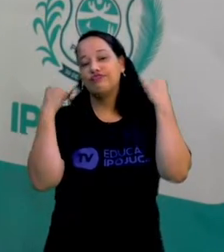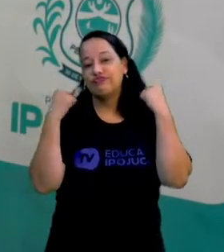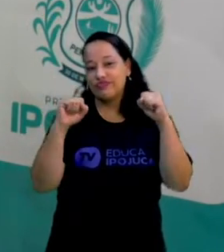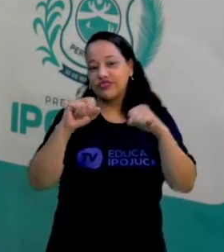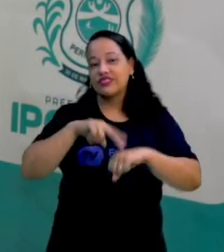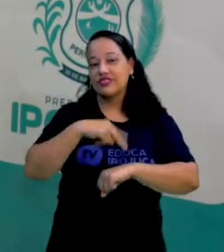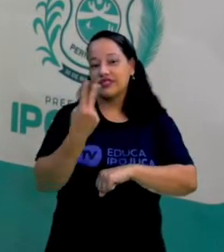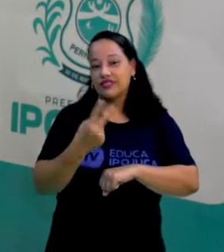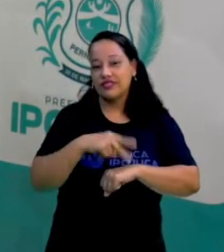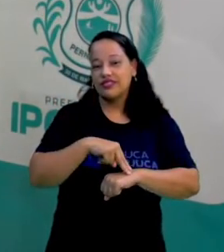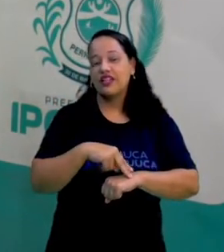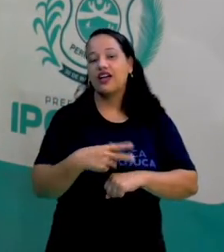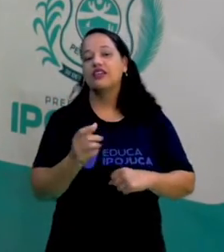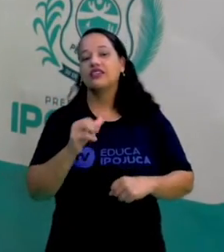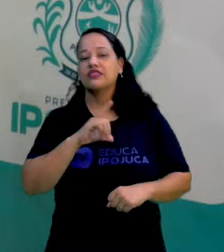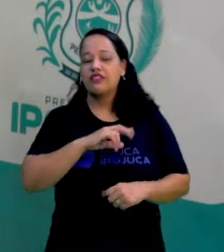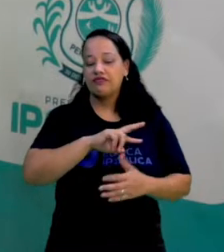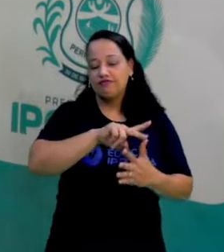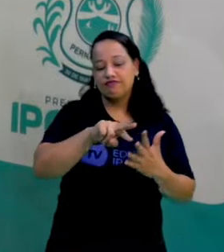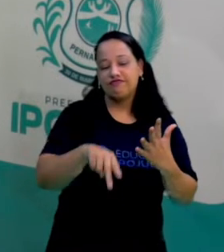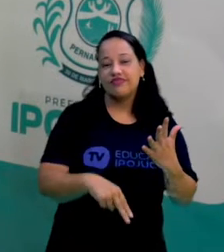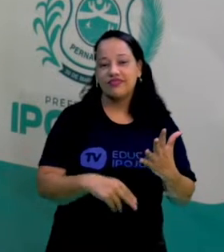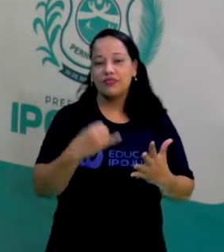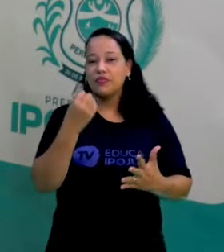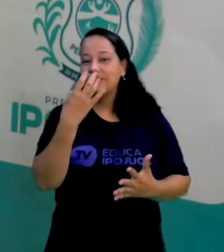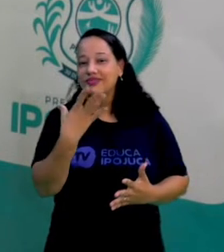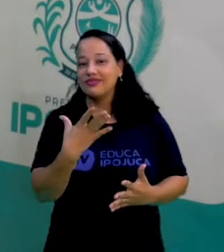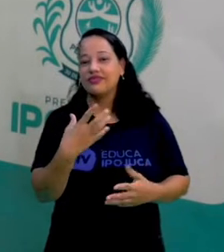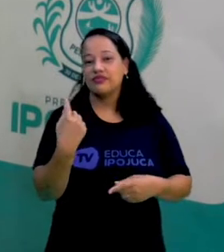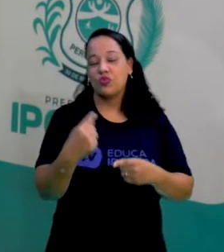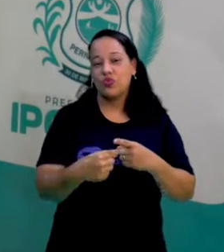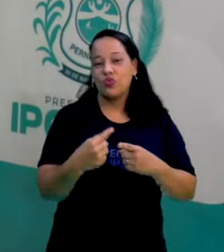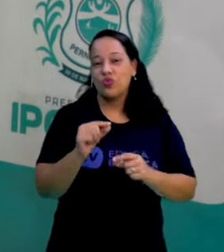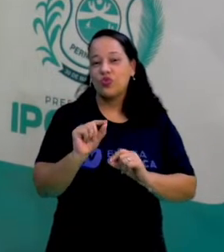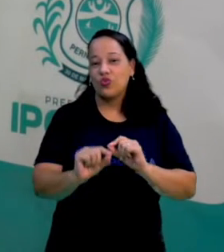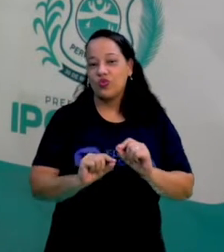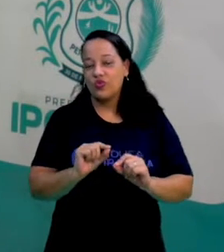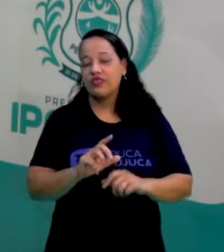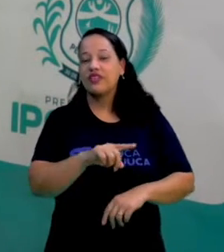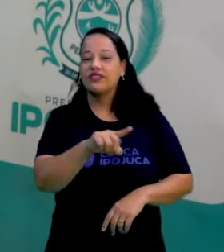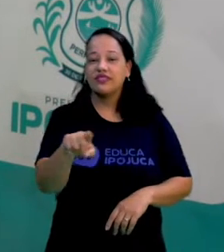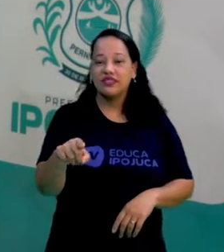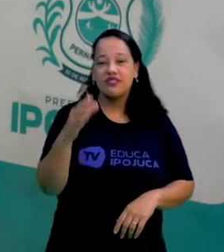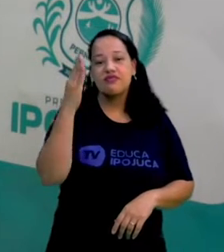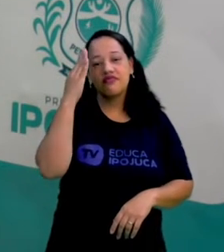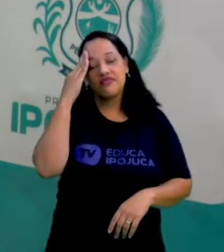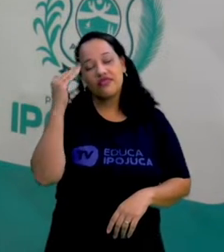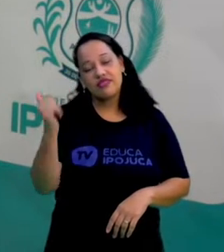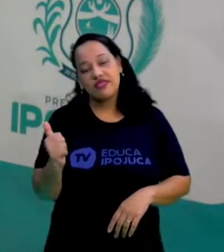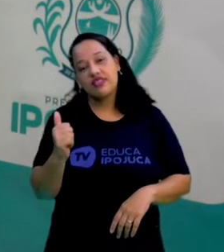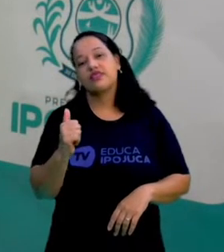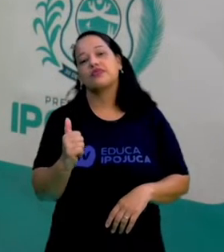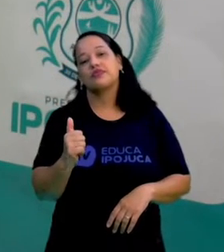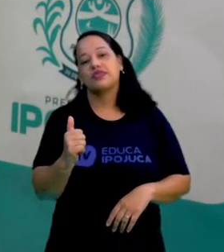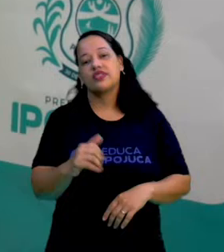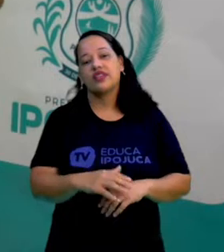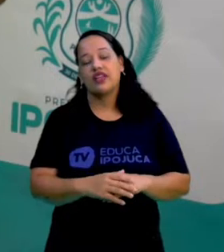contexto geral diversos benefícios, porque a ginástica como vocês já sabem é justamente